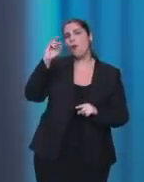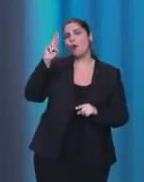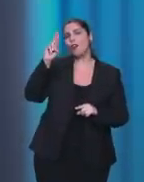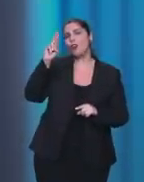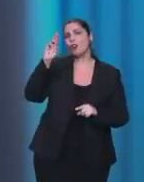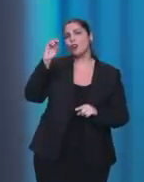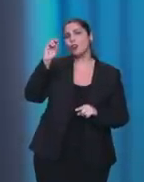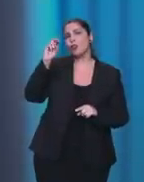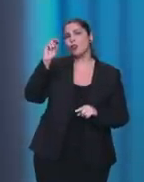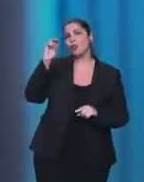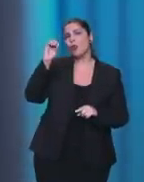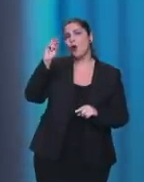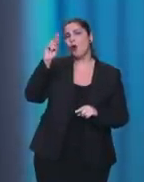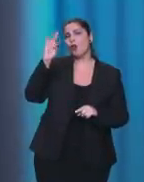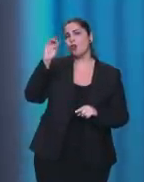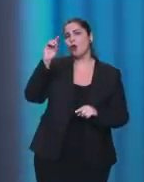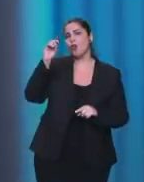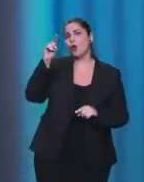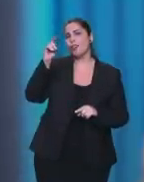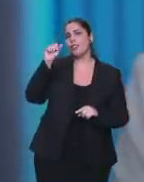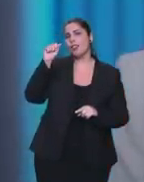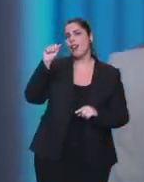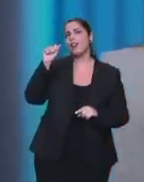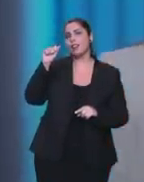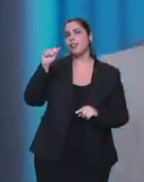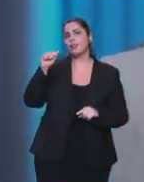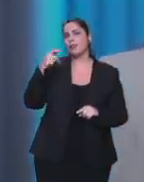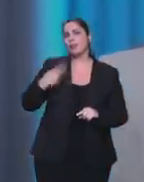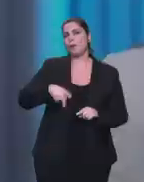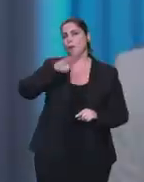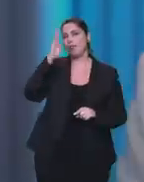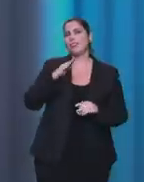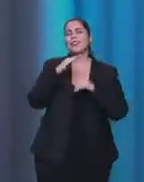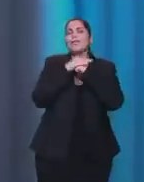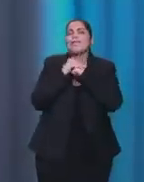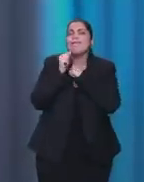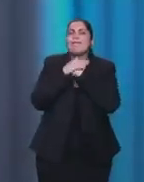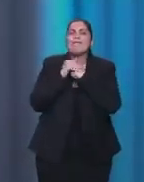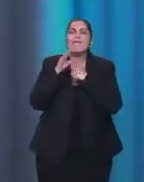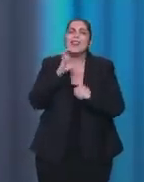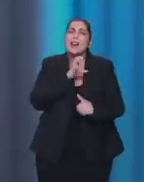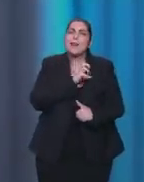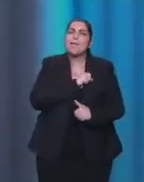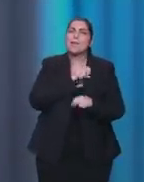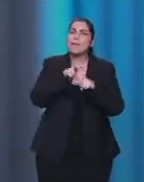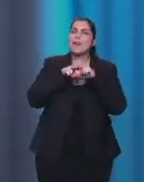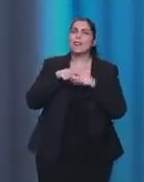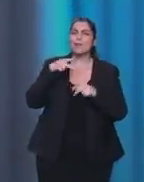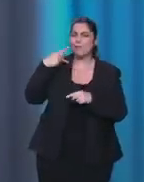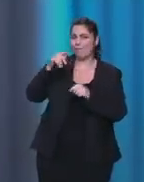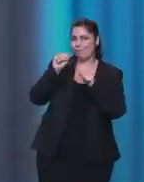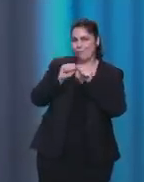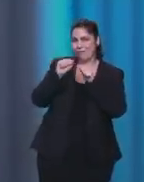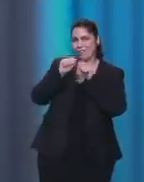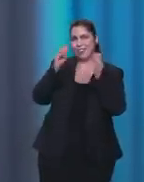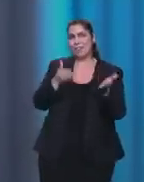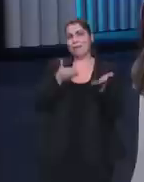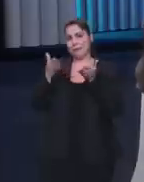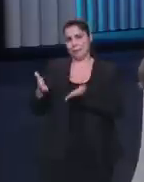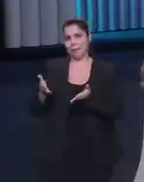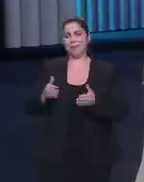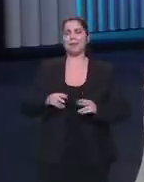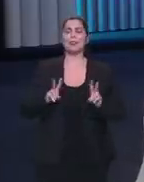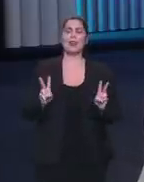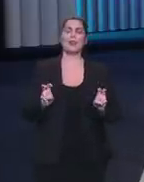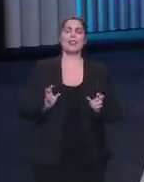grande abraço, meu carinho, meu amor, por tudo que o senhor fez. Bom, enfim, vamos discutir o Brasil. E eu quero saber